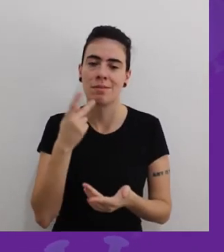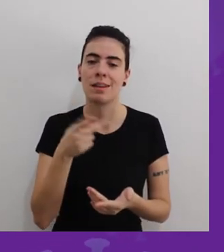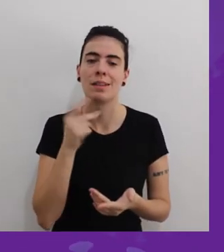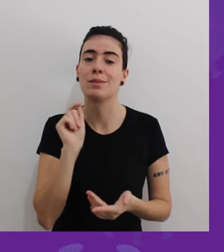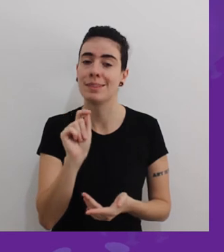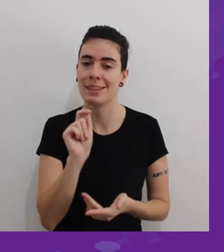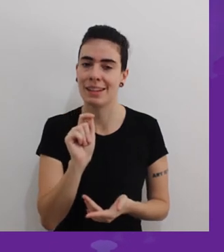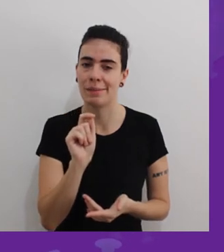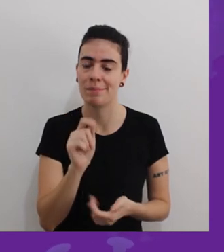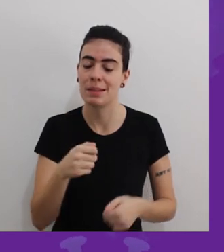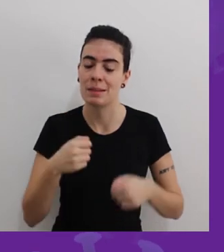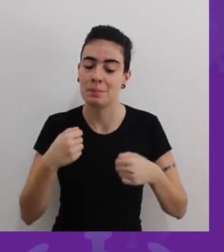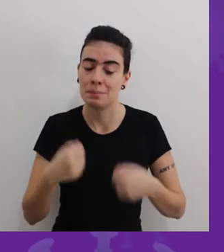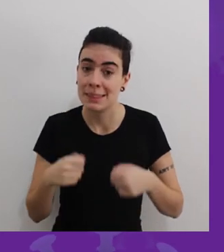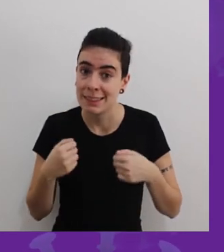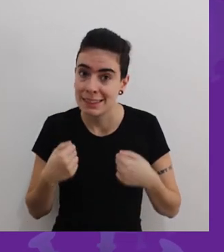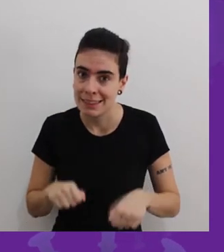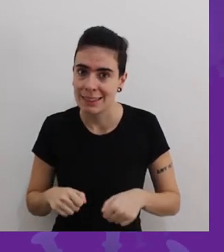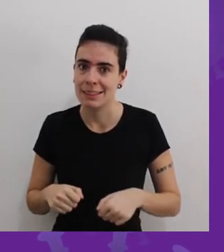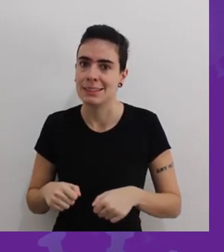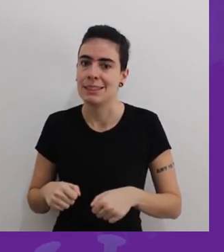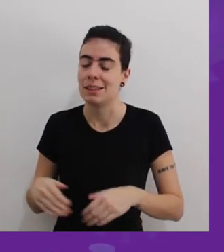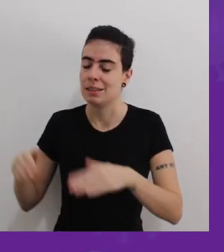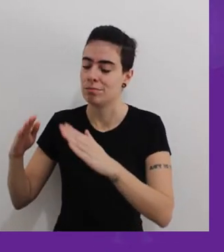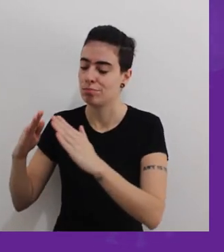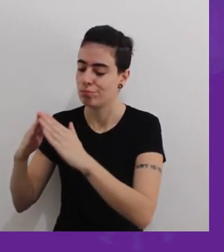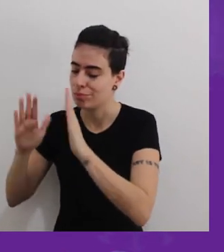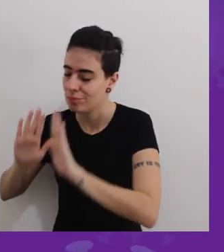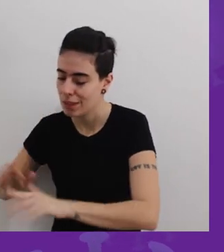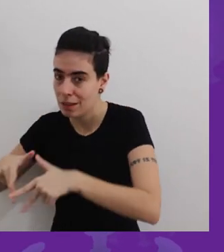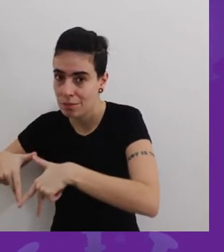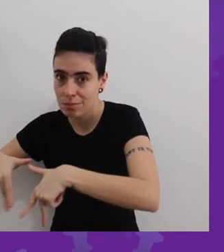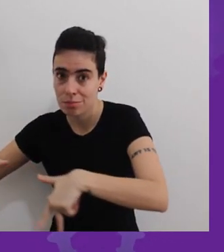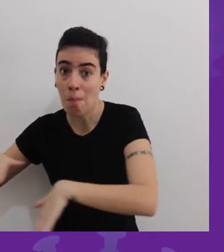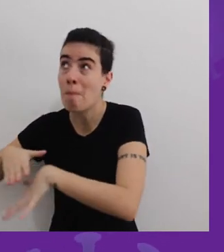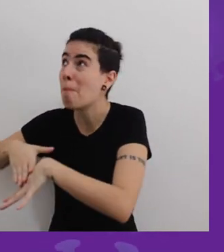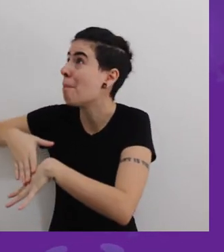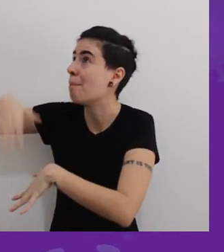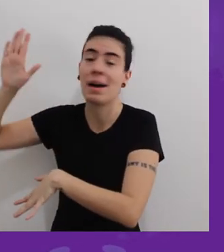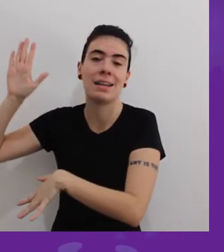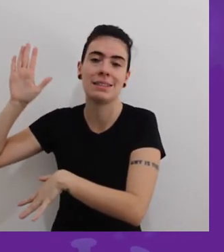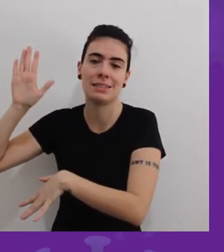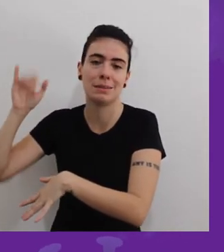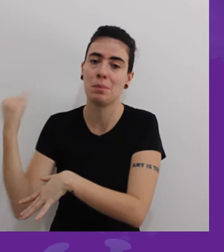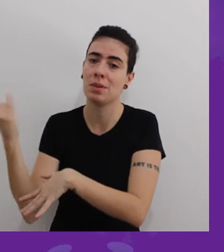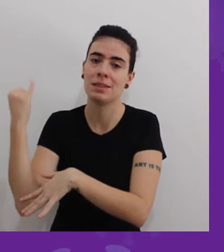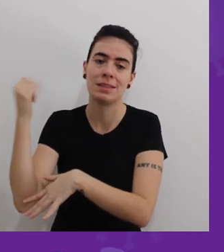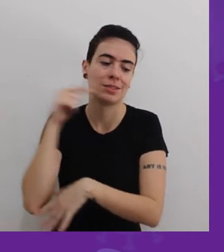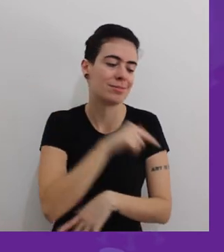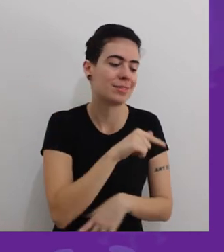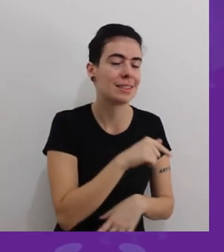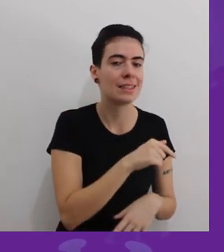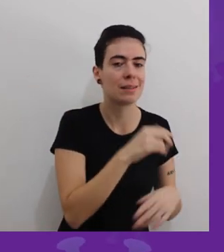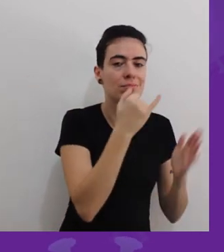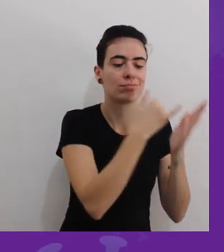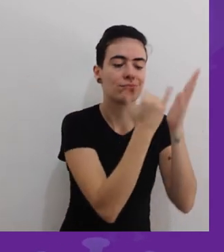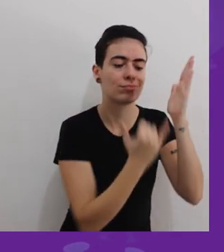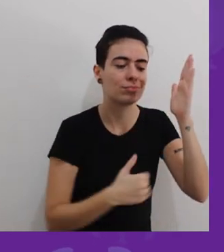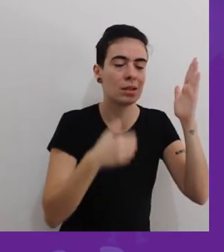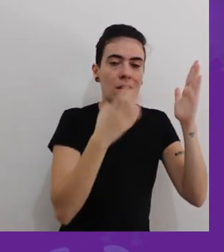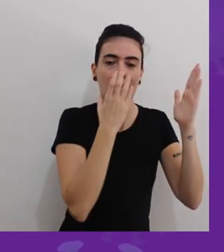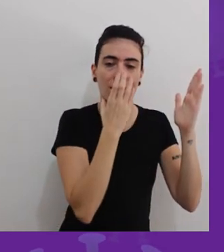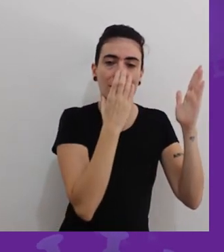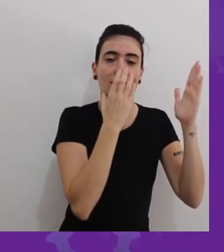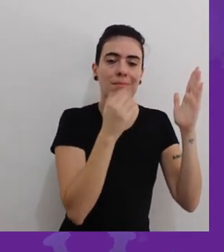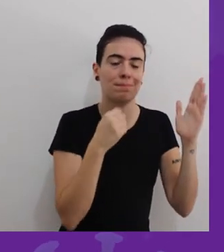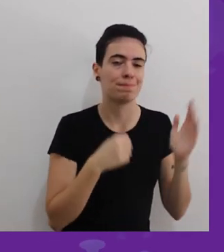de modo que o que a gente tem que fazer é evitar que as pessoas precisem da UTI. Agora, se precisar, tem que ter a UTI. E